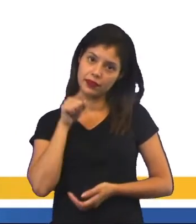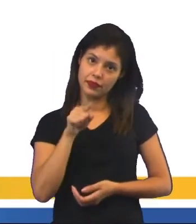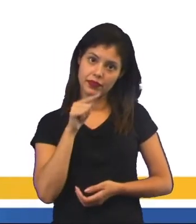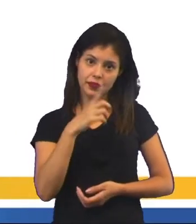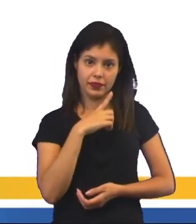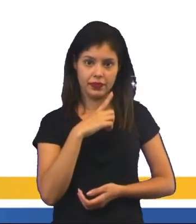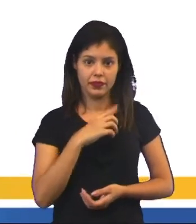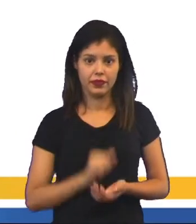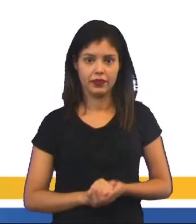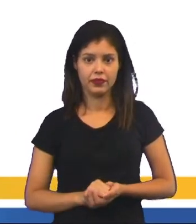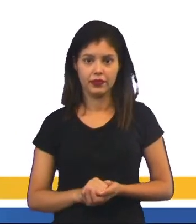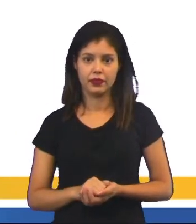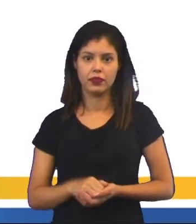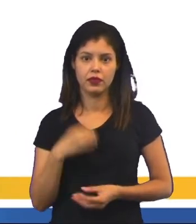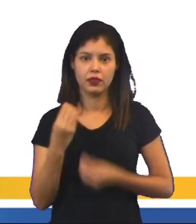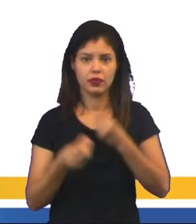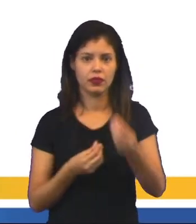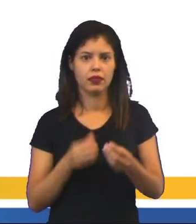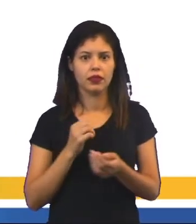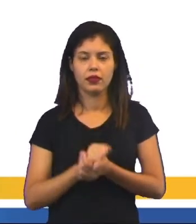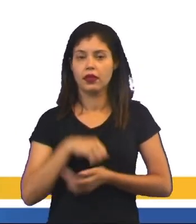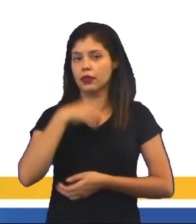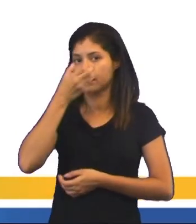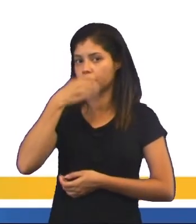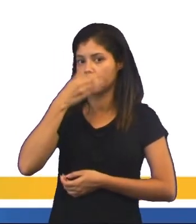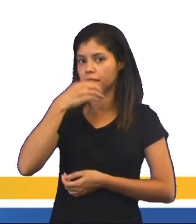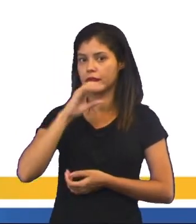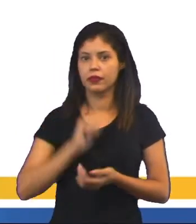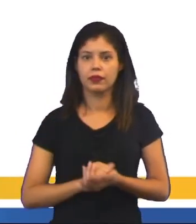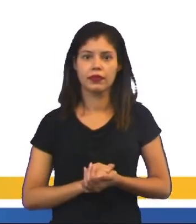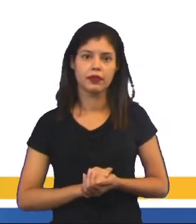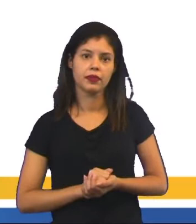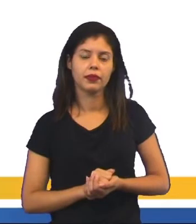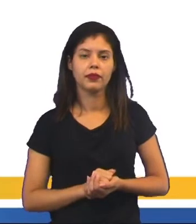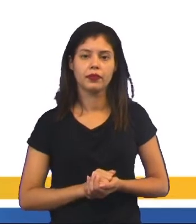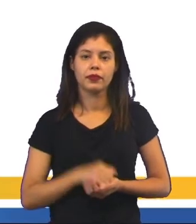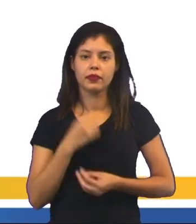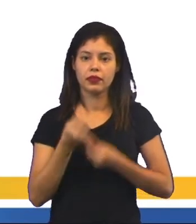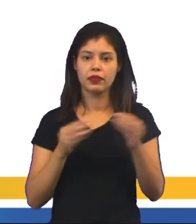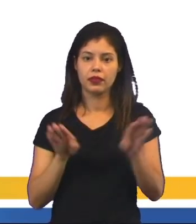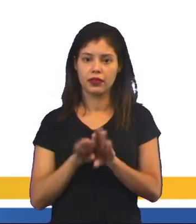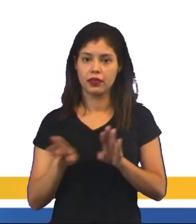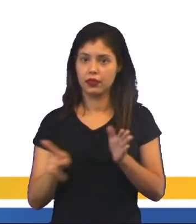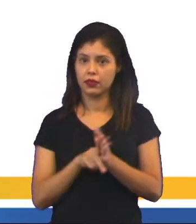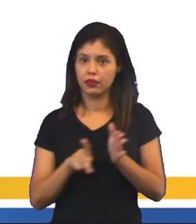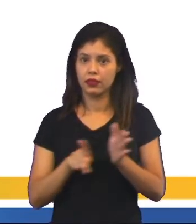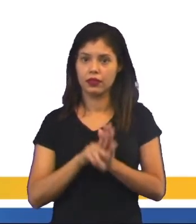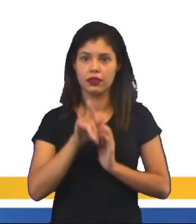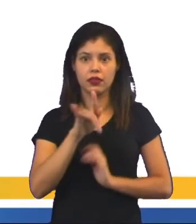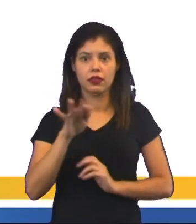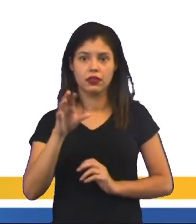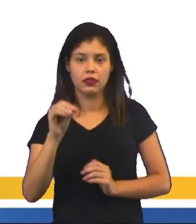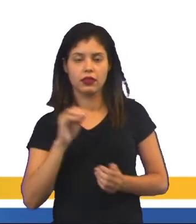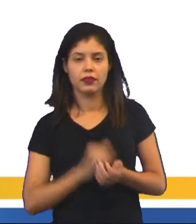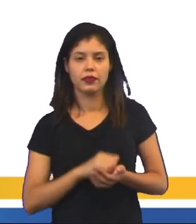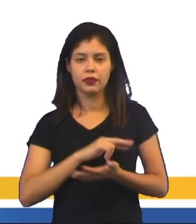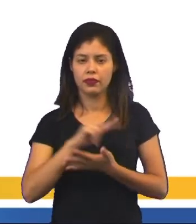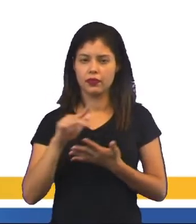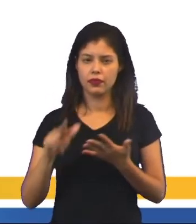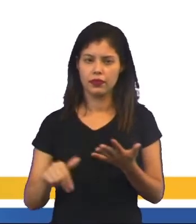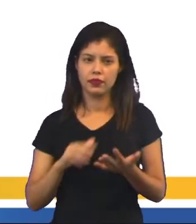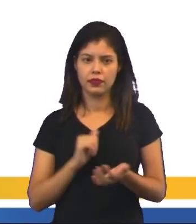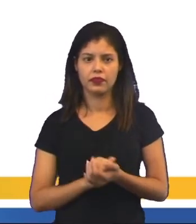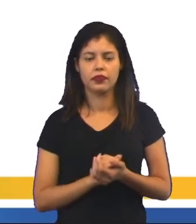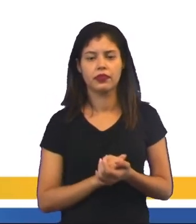você tem tanto telefones da Apple, os iPhones da vida, como também da própria Google, né? Que eles variam aí